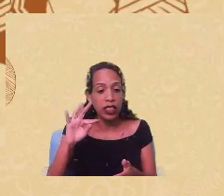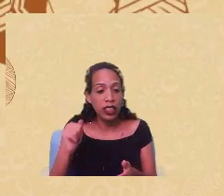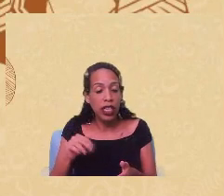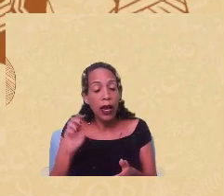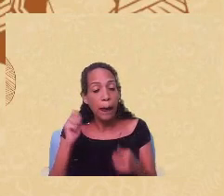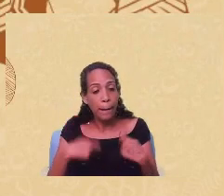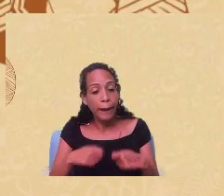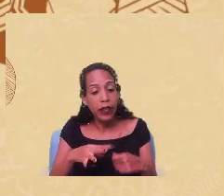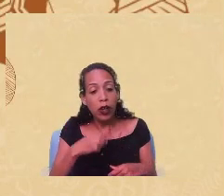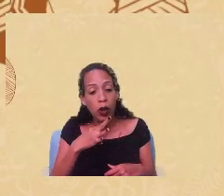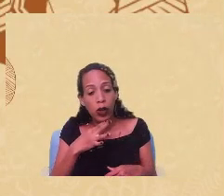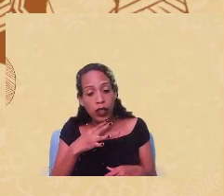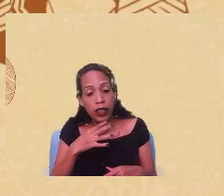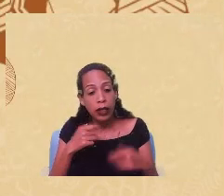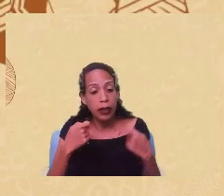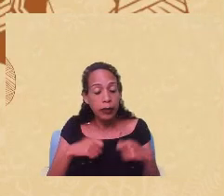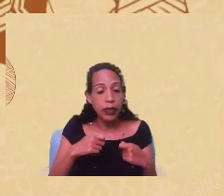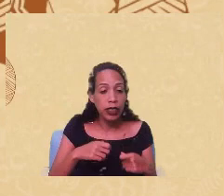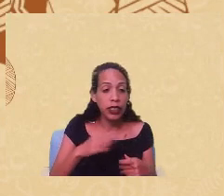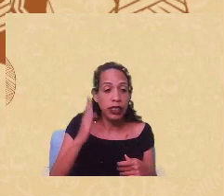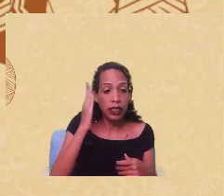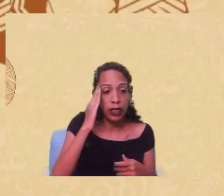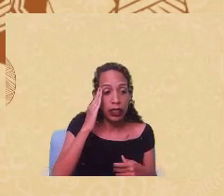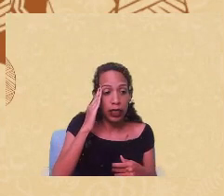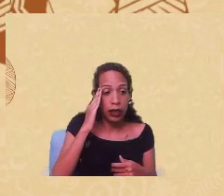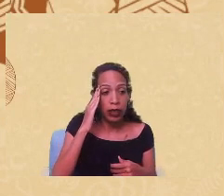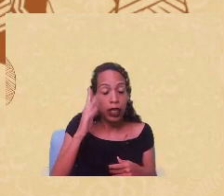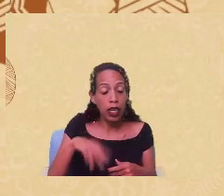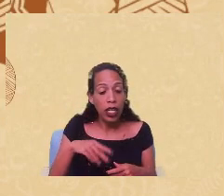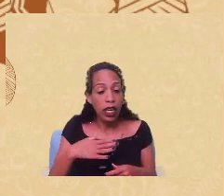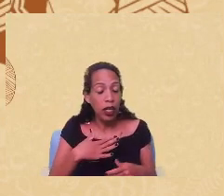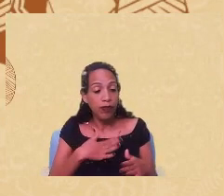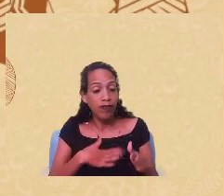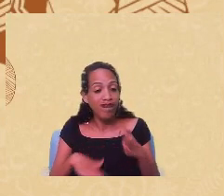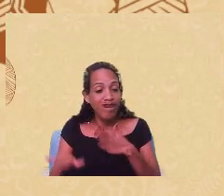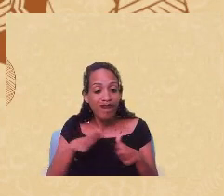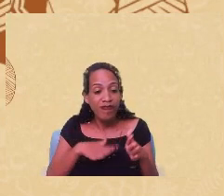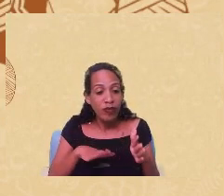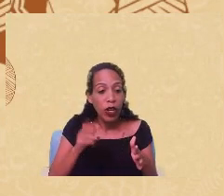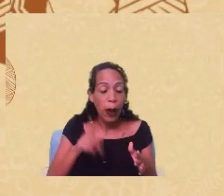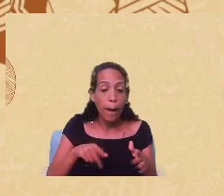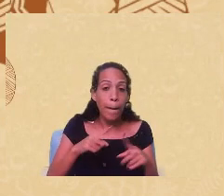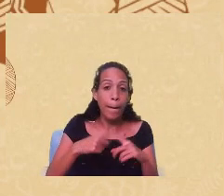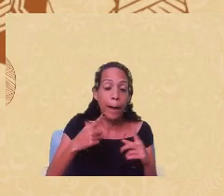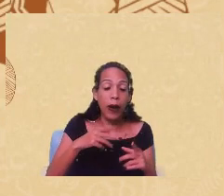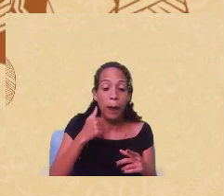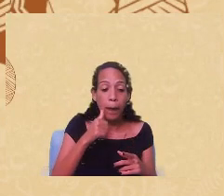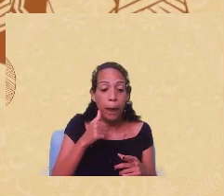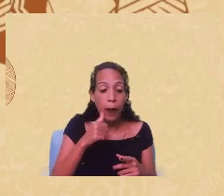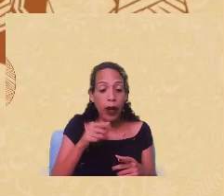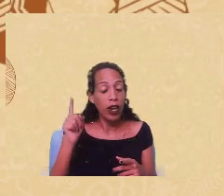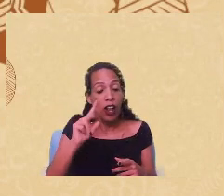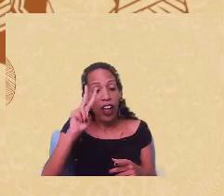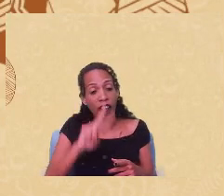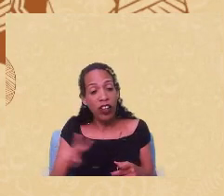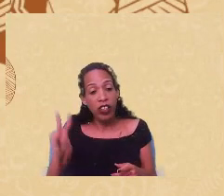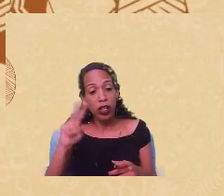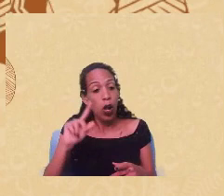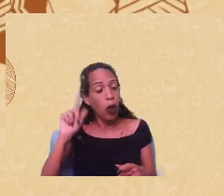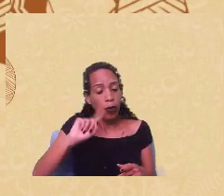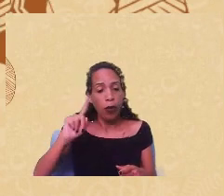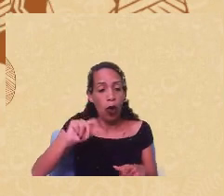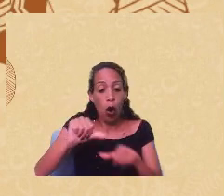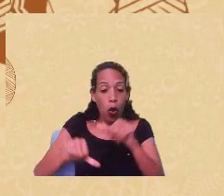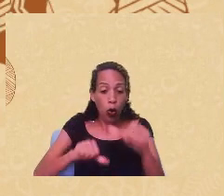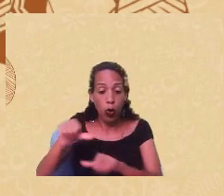que existem saberes que são conservados e preservados por mulheres e que não são valorizados pelo contrário são